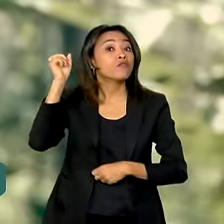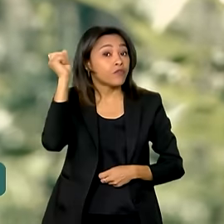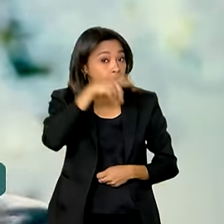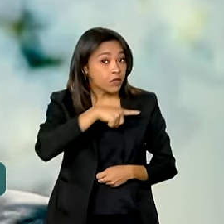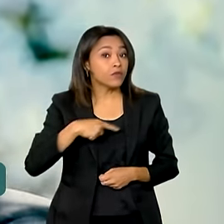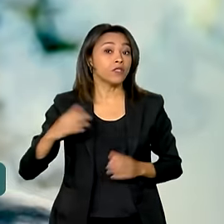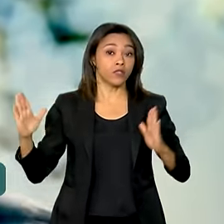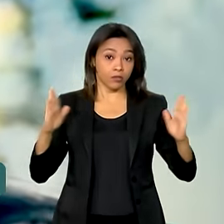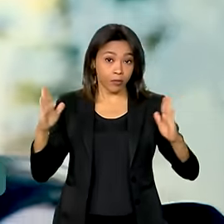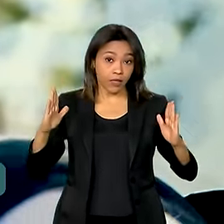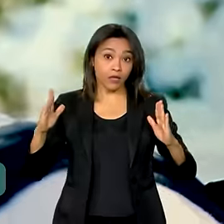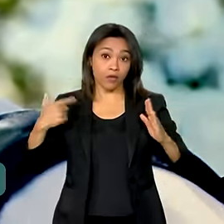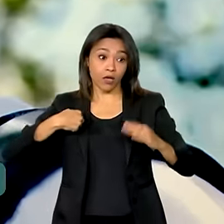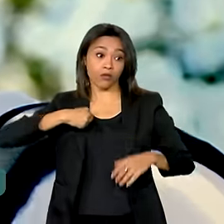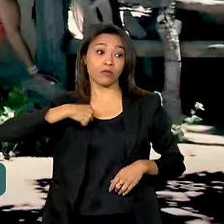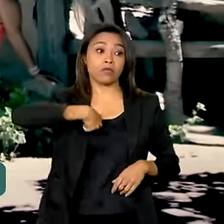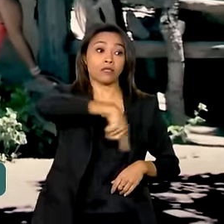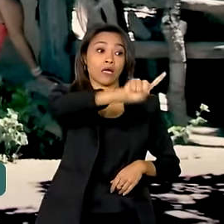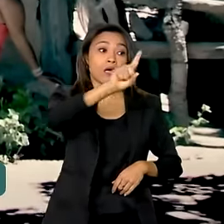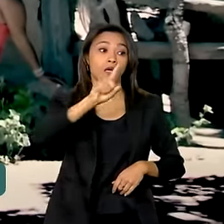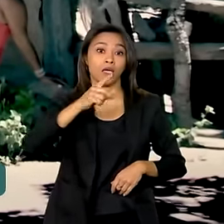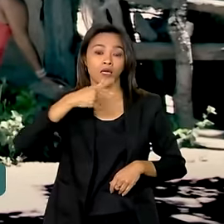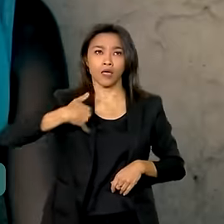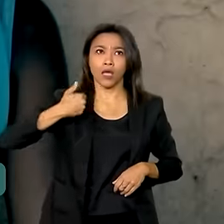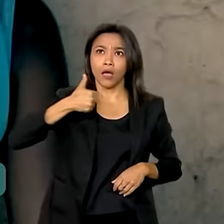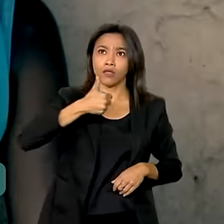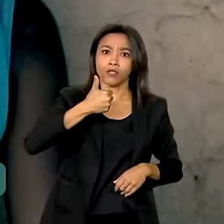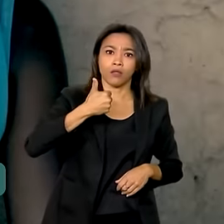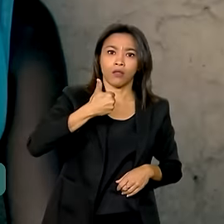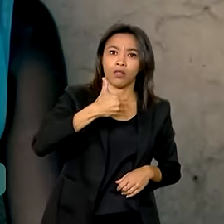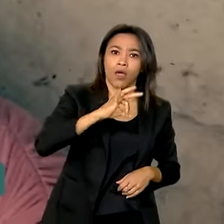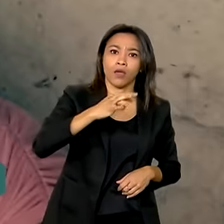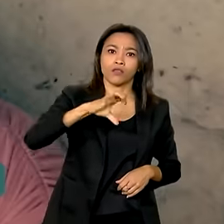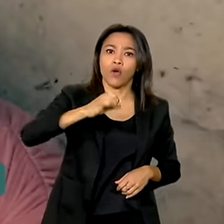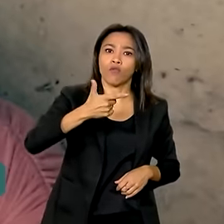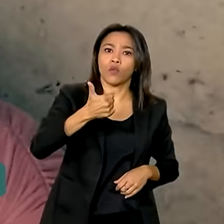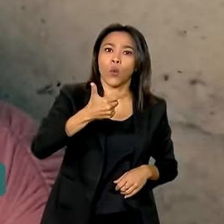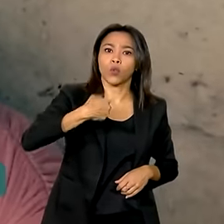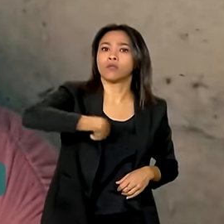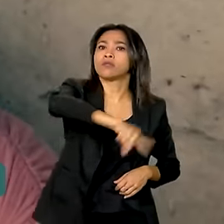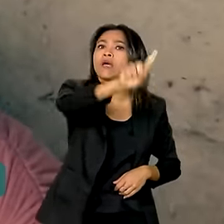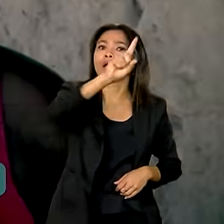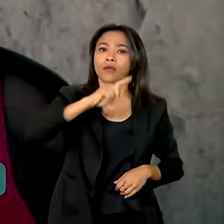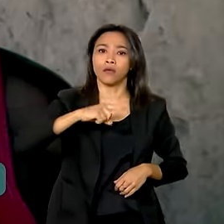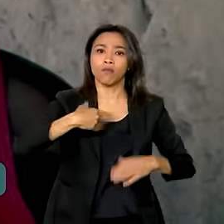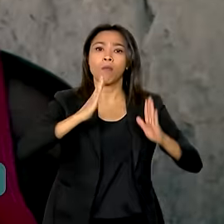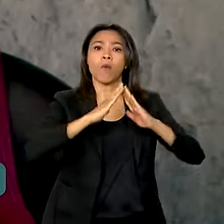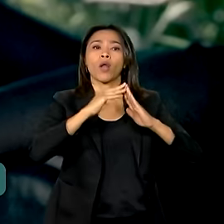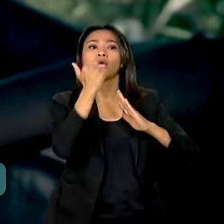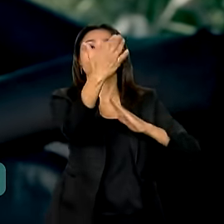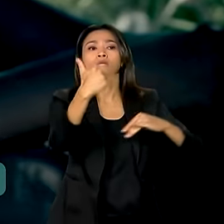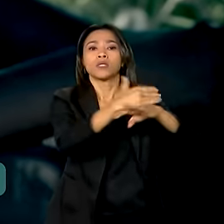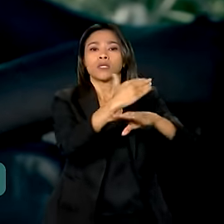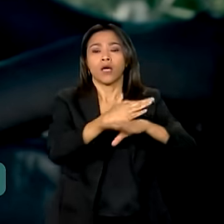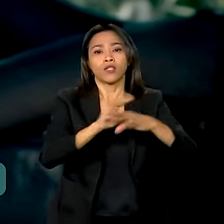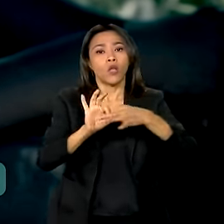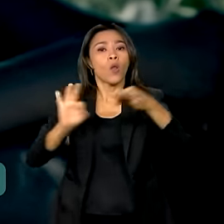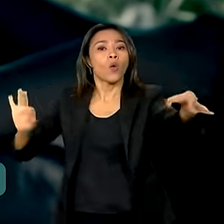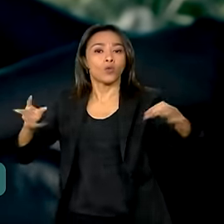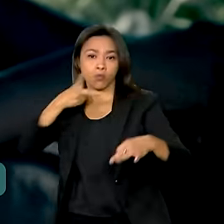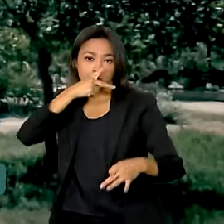você sair de seus pais aos 9 anos, 10, 11, 12, para estudar, para morar fora. E hoje não, tem